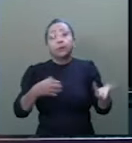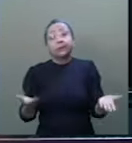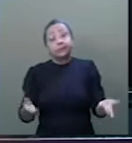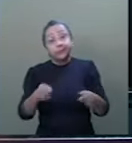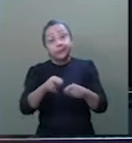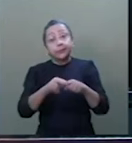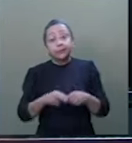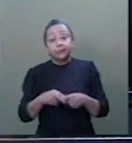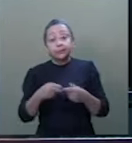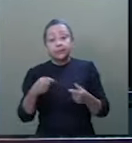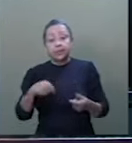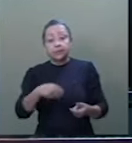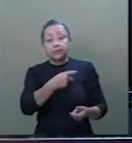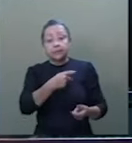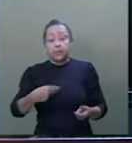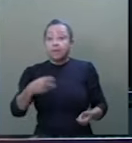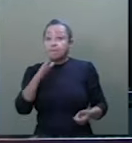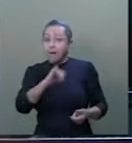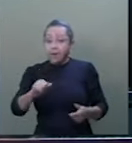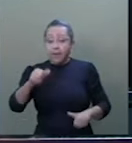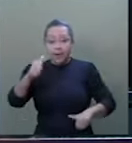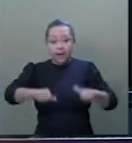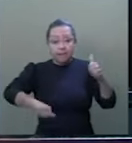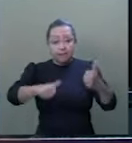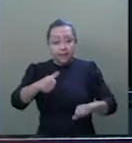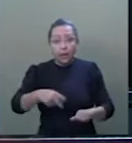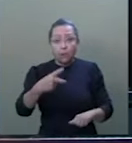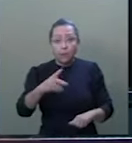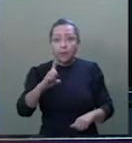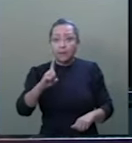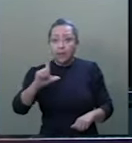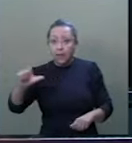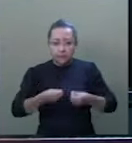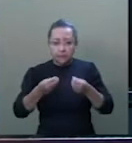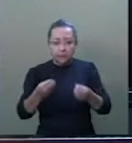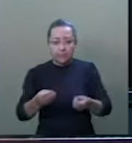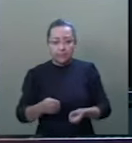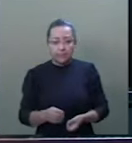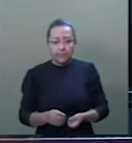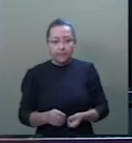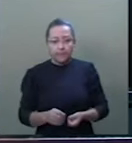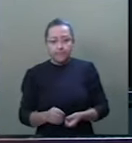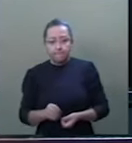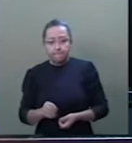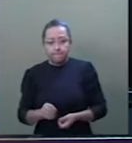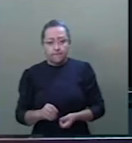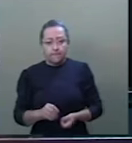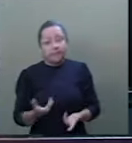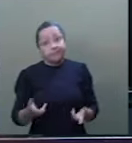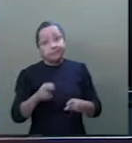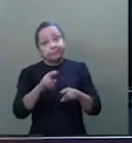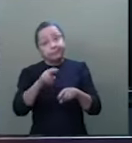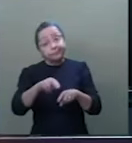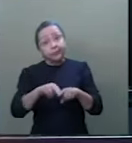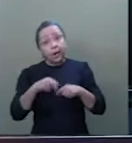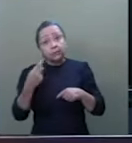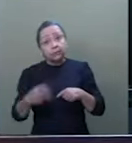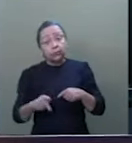avaliará o PDL para o encaminhamento devido. Em especial, em razão da matéria,